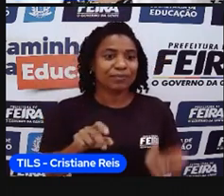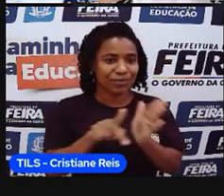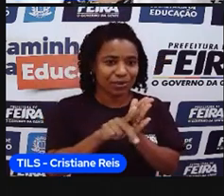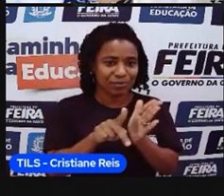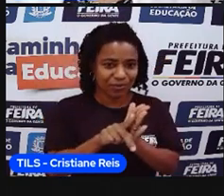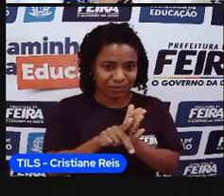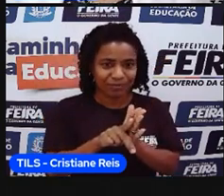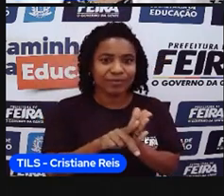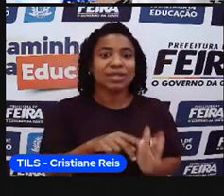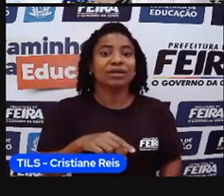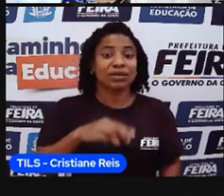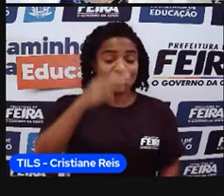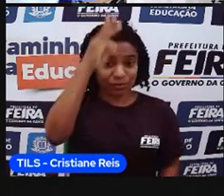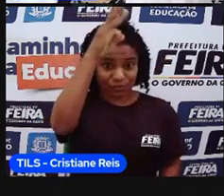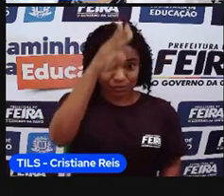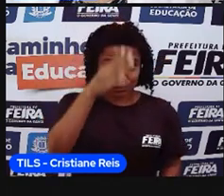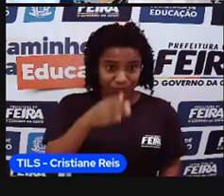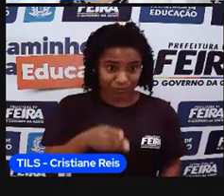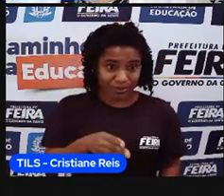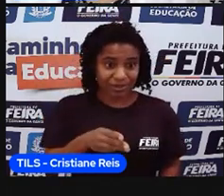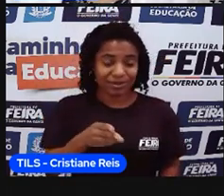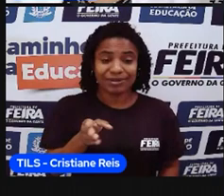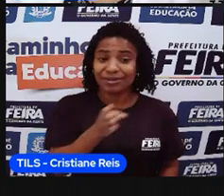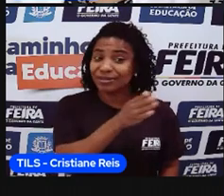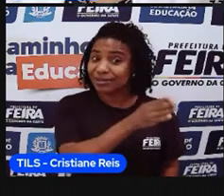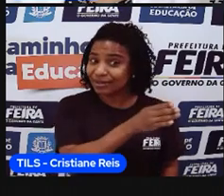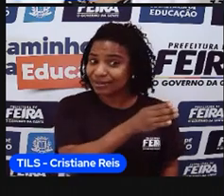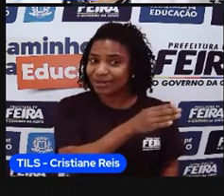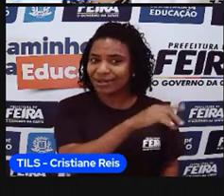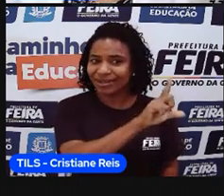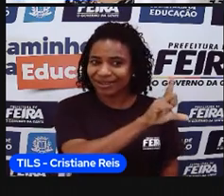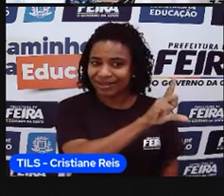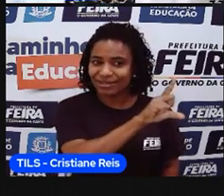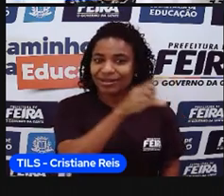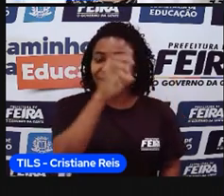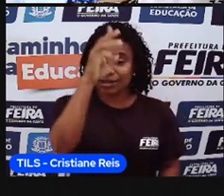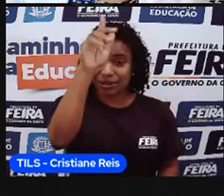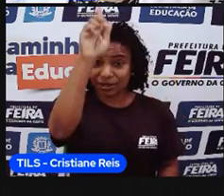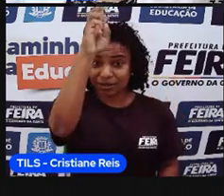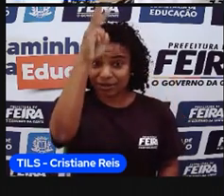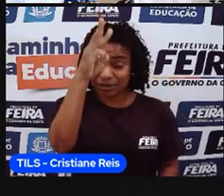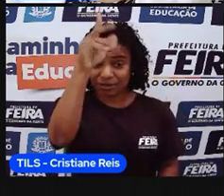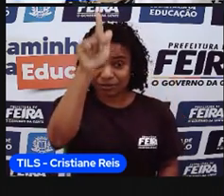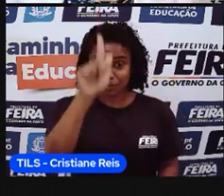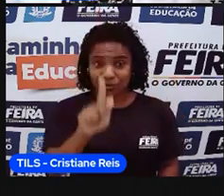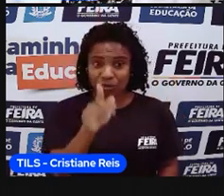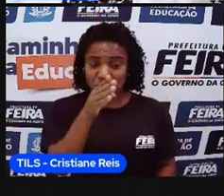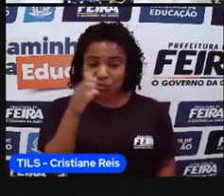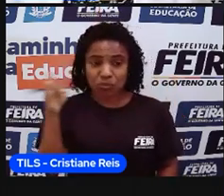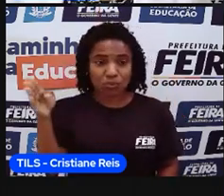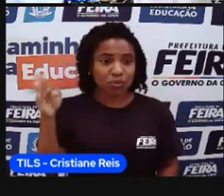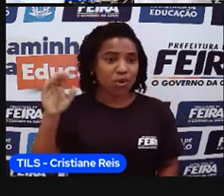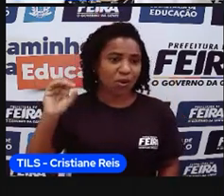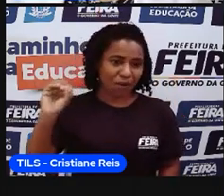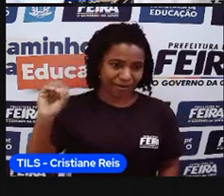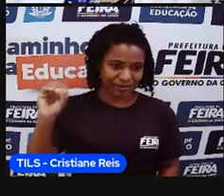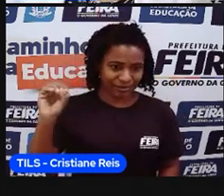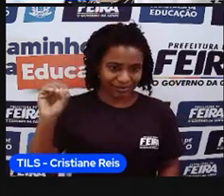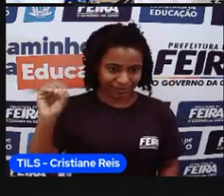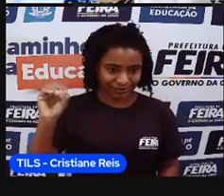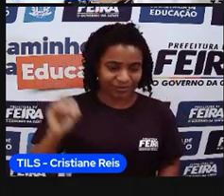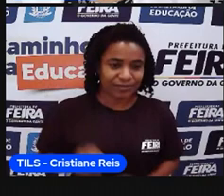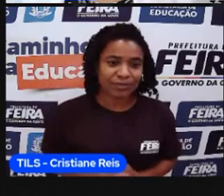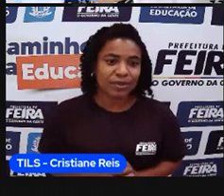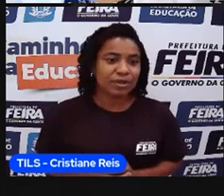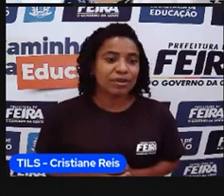do meridiano de Goi-Norite é leste, tudo que está à esquerda de Goi-Norite é oeste. Então, bora aqui observar